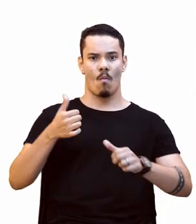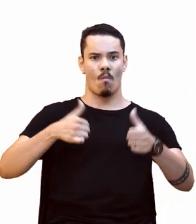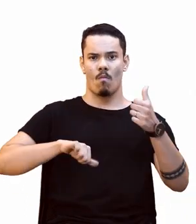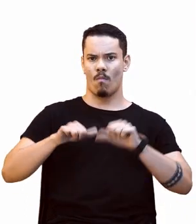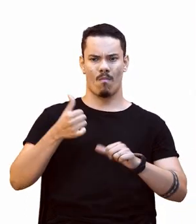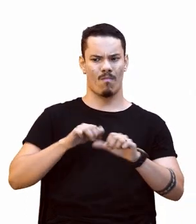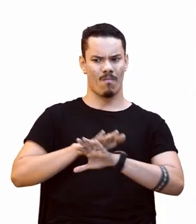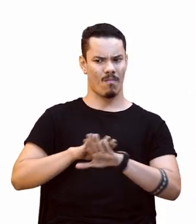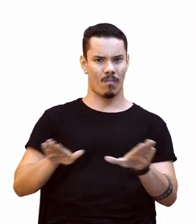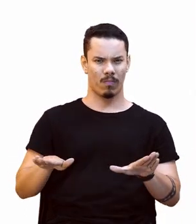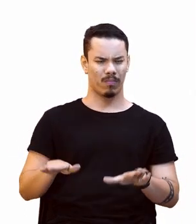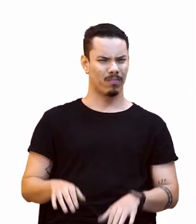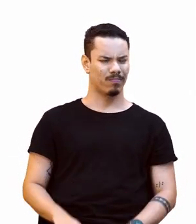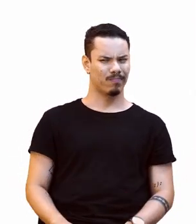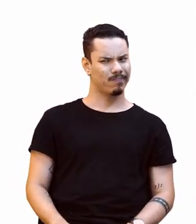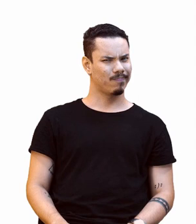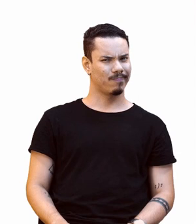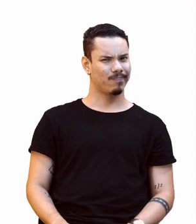Será?